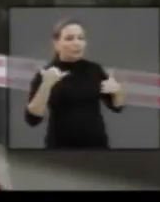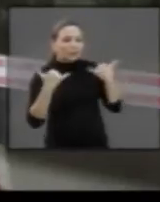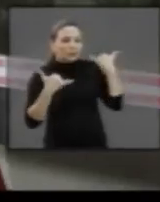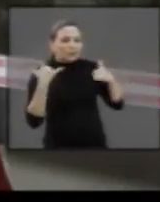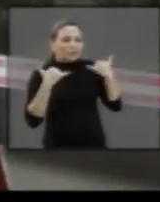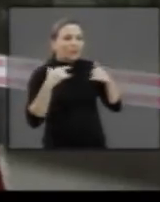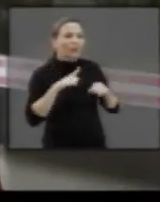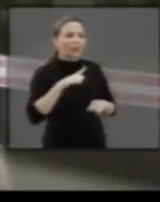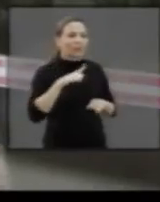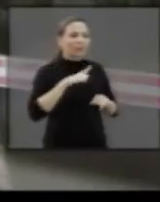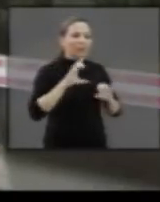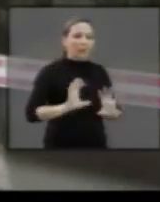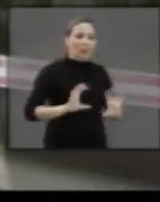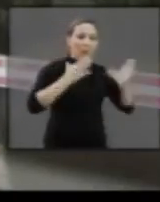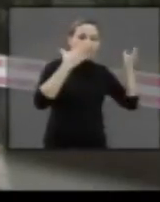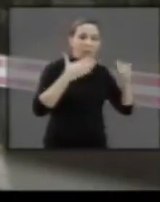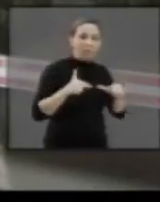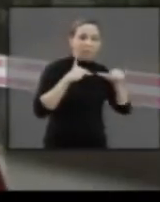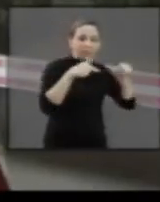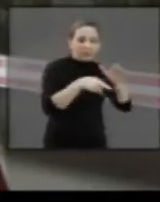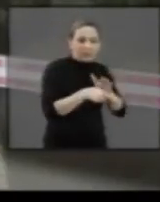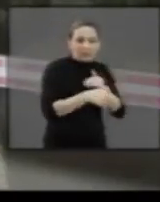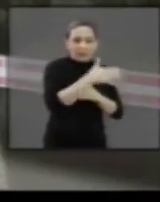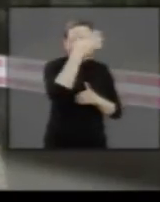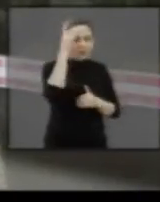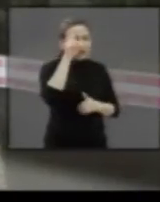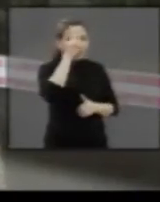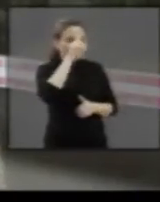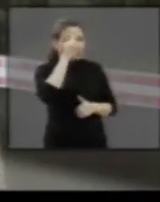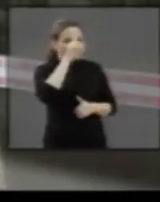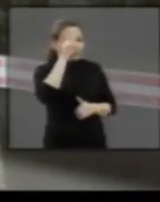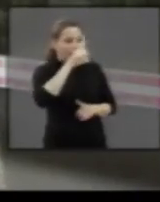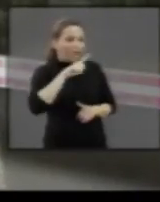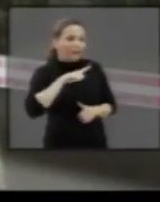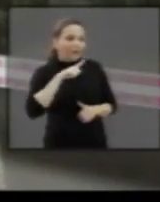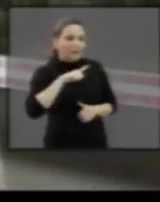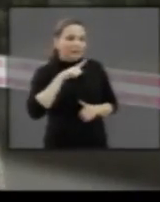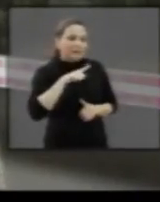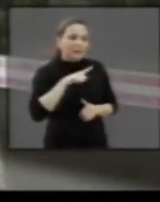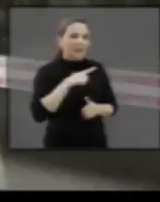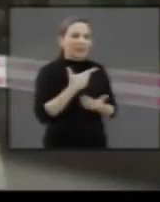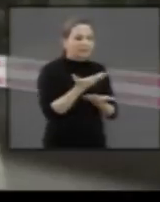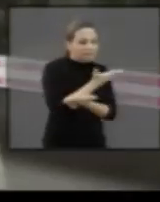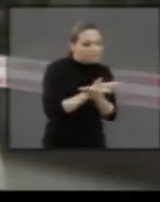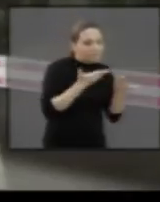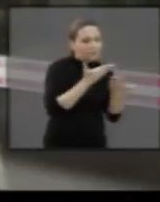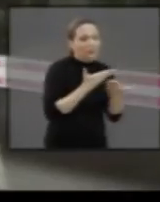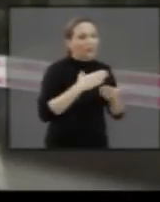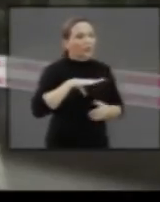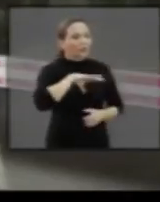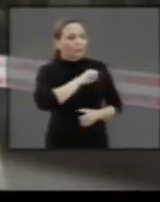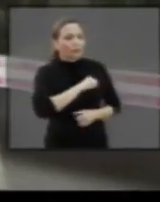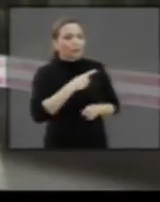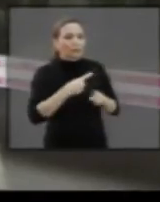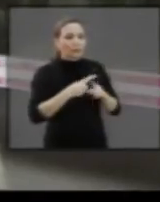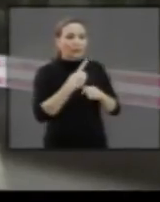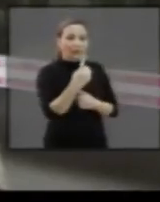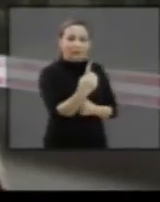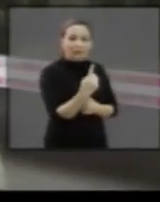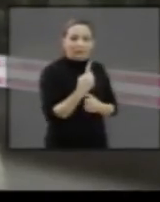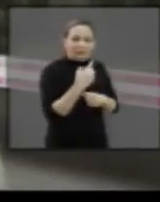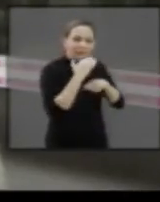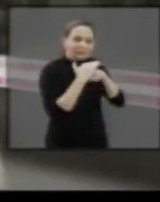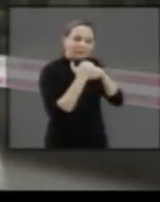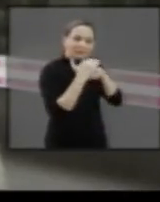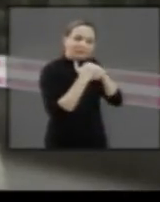enfim, de homenagem a essas pessoas que, assim, tem muita história, tem muito para dividir com a gente. É gostoso porque na hora que eles chegam,